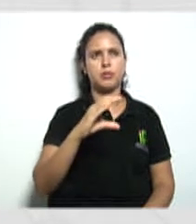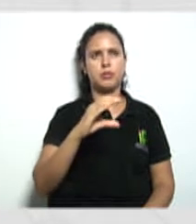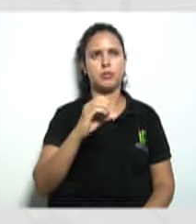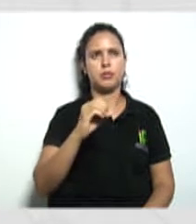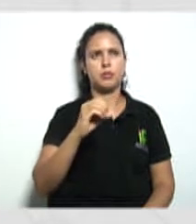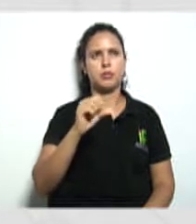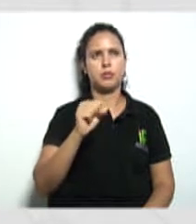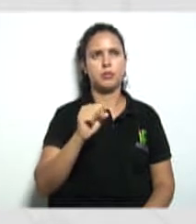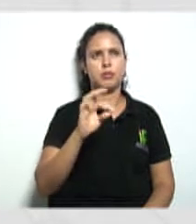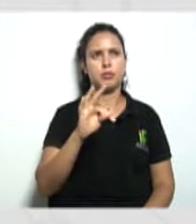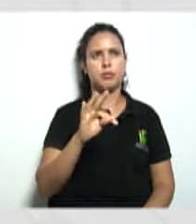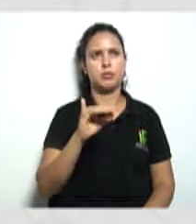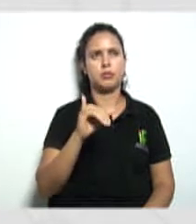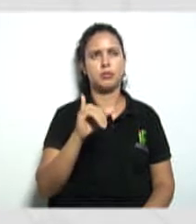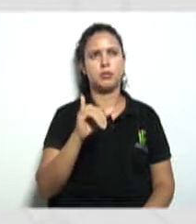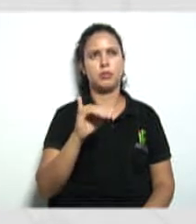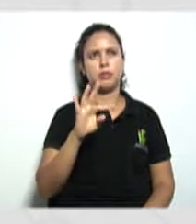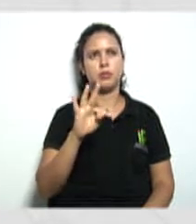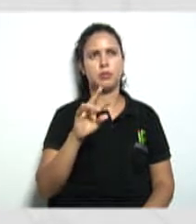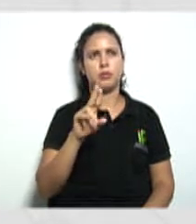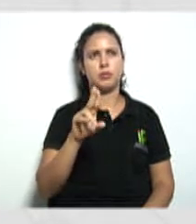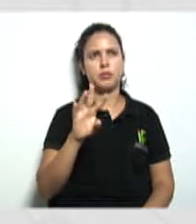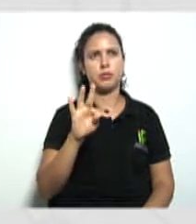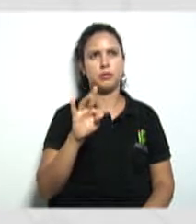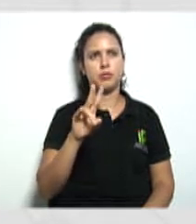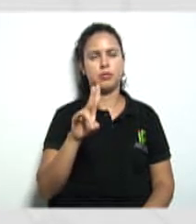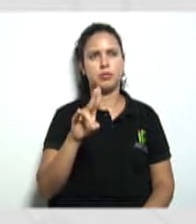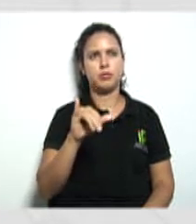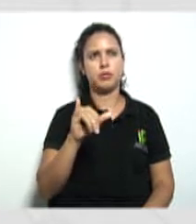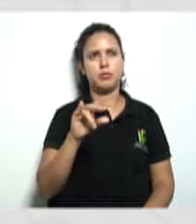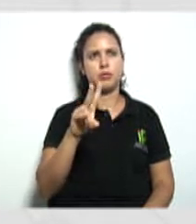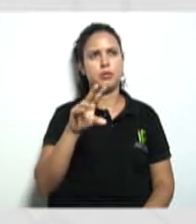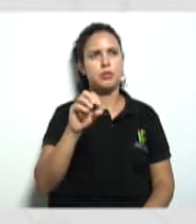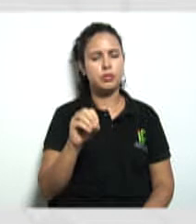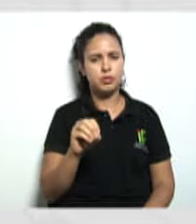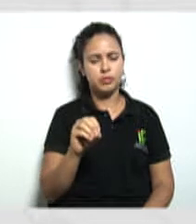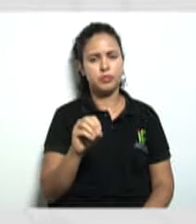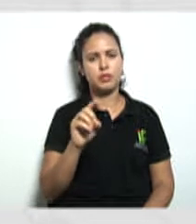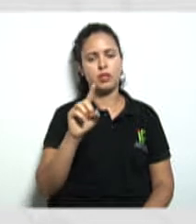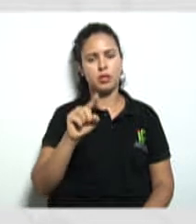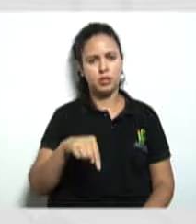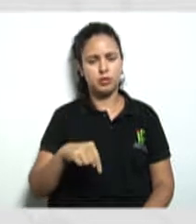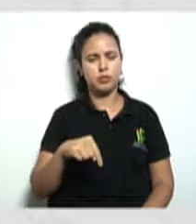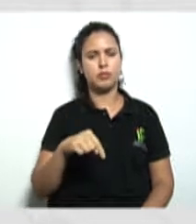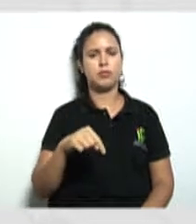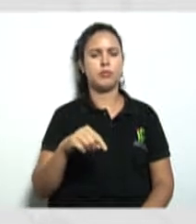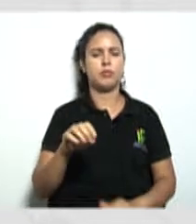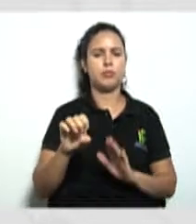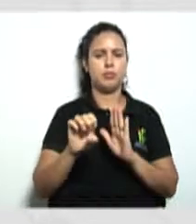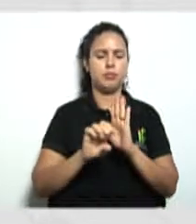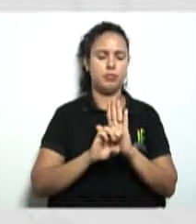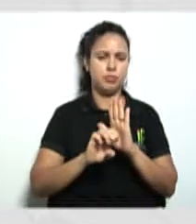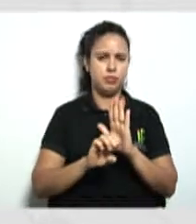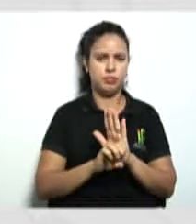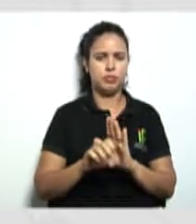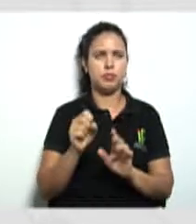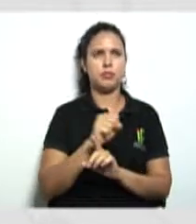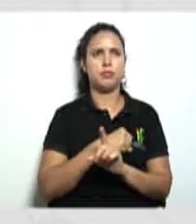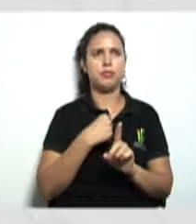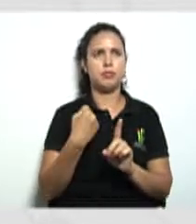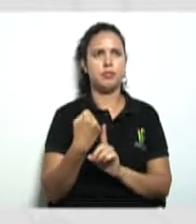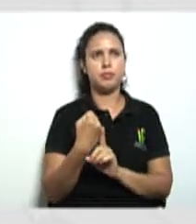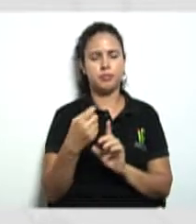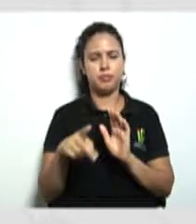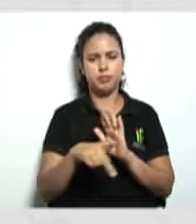o Estatuto Social da Cooperativa. O que que ele diz aqui? Sobre pena de nulidade